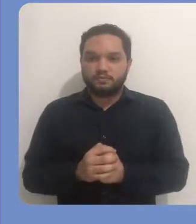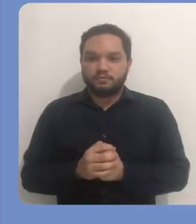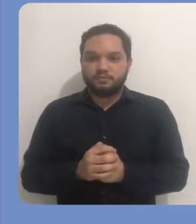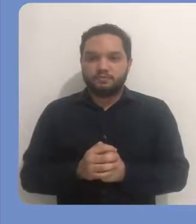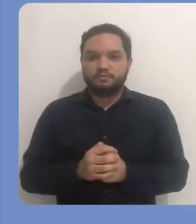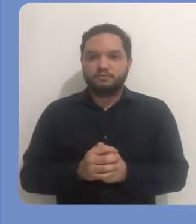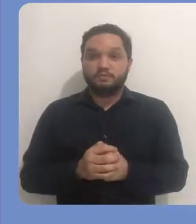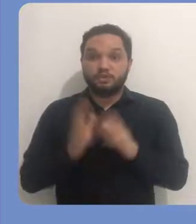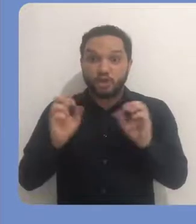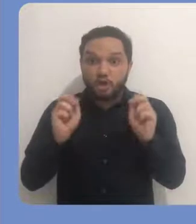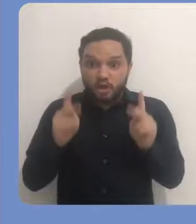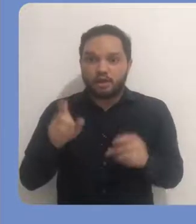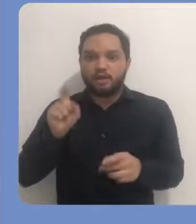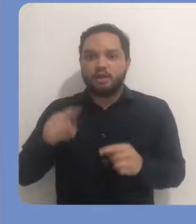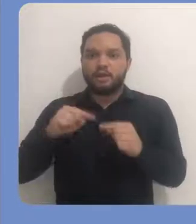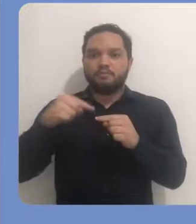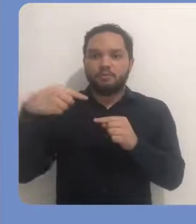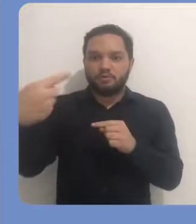clique em Próximo.